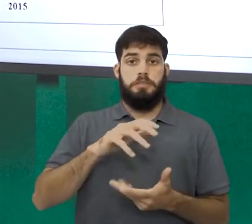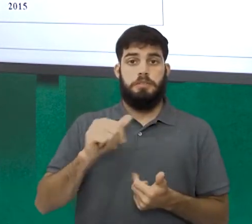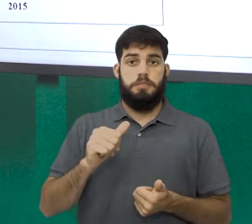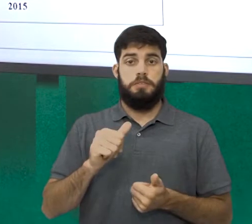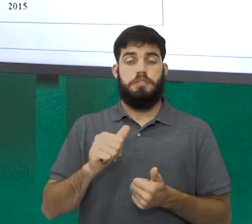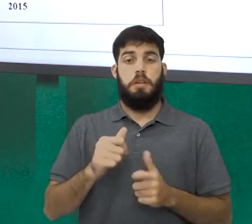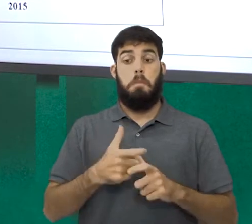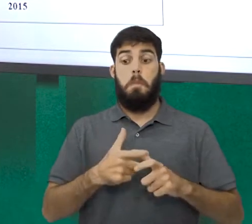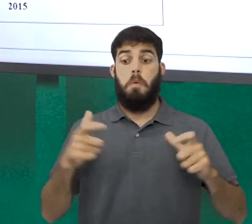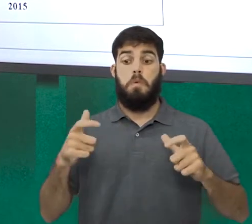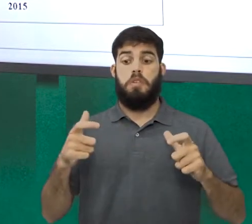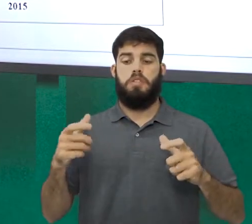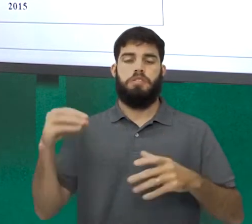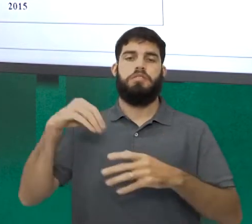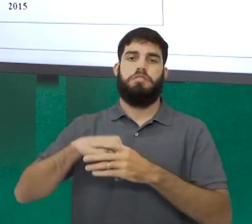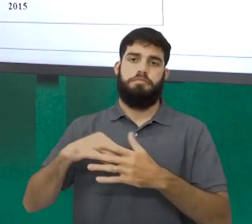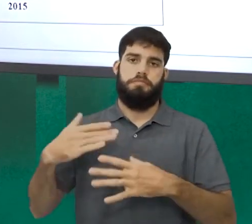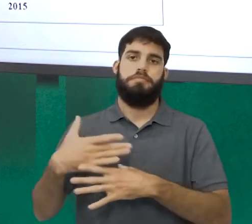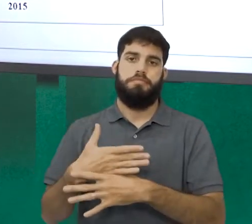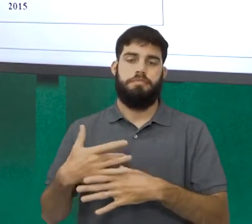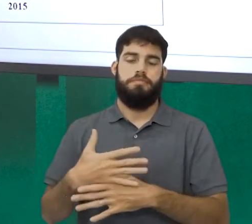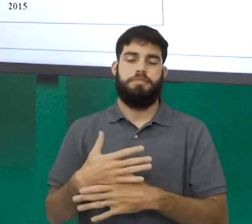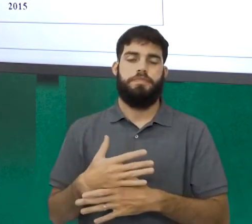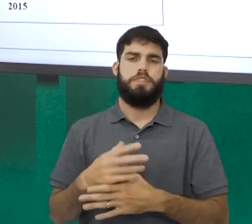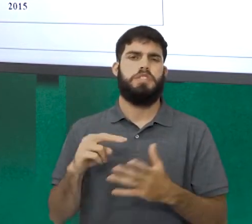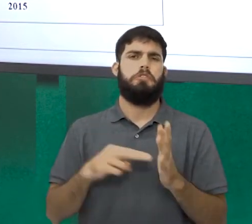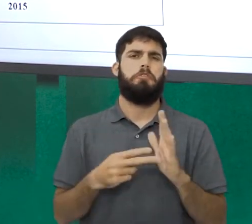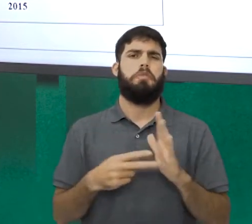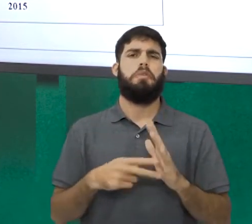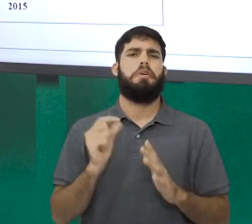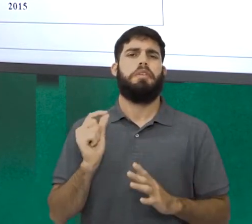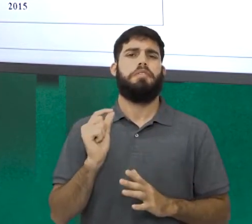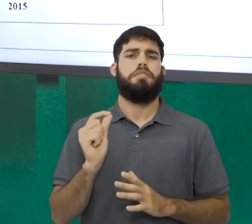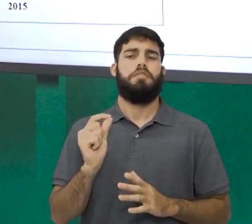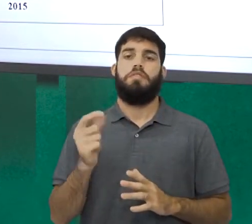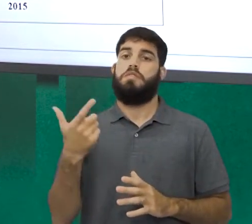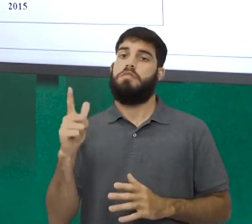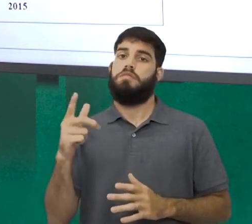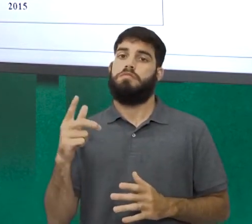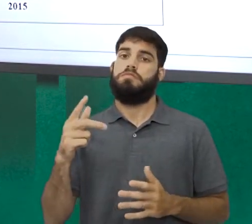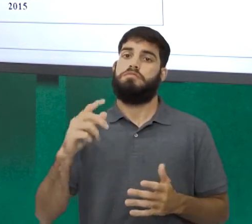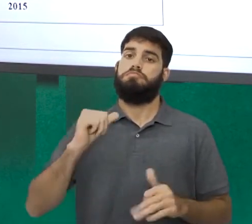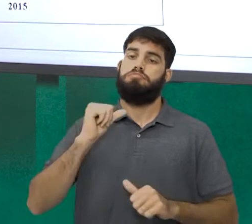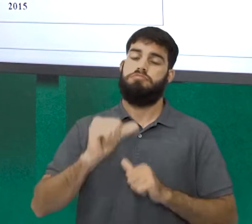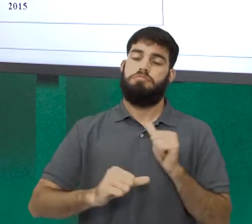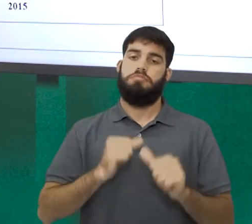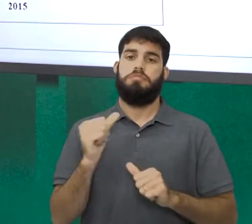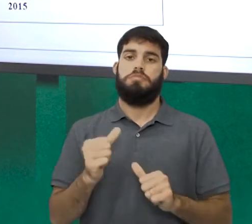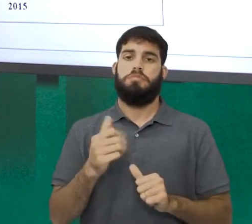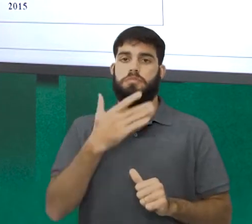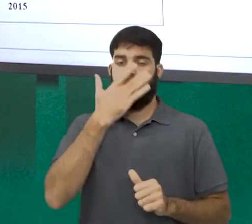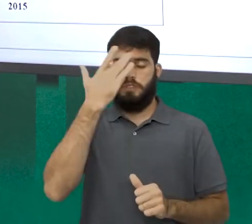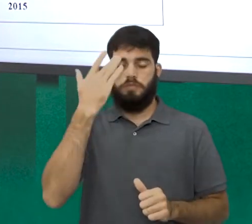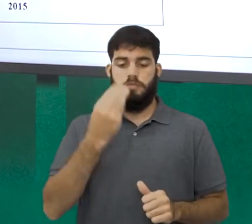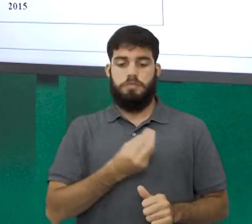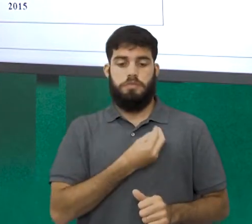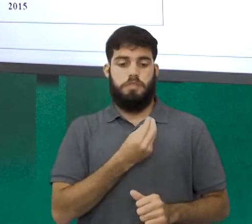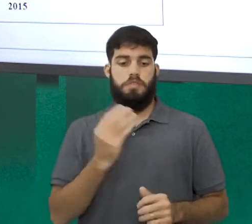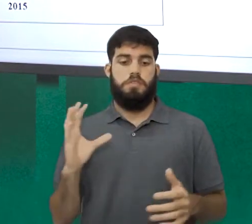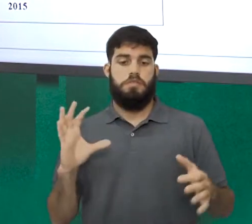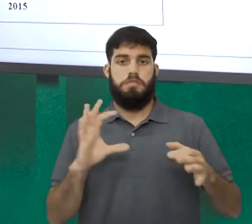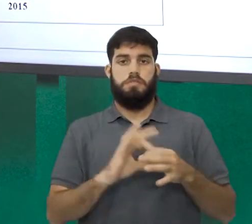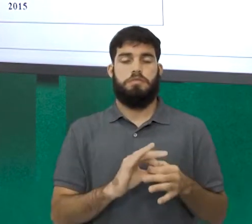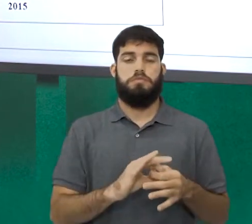habitando os espaços urbanos. Isso significa outras mudanças. Ora, as pessoas que viviam mais ligadas à terra,